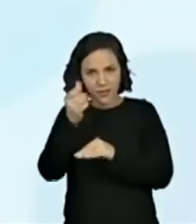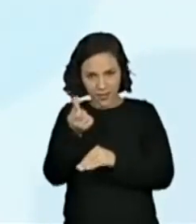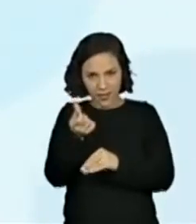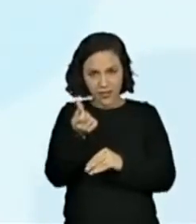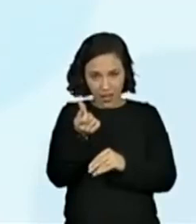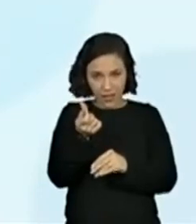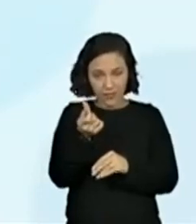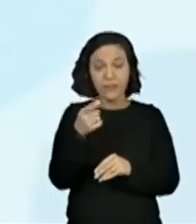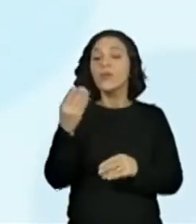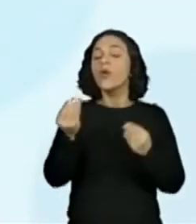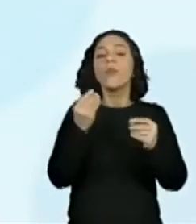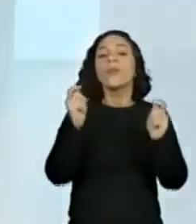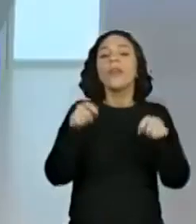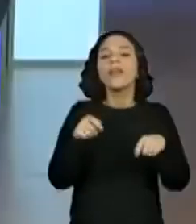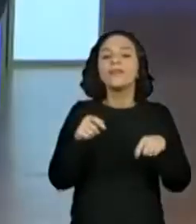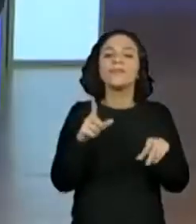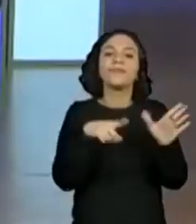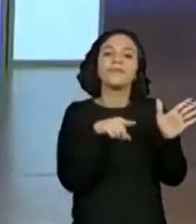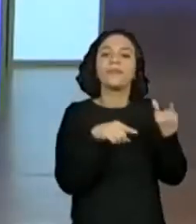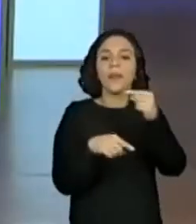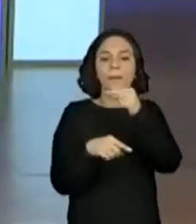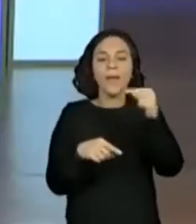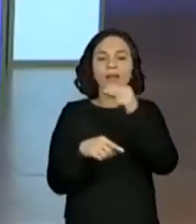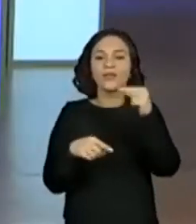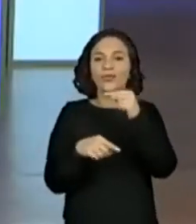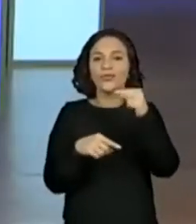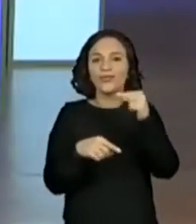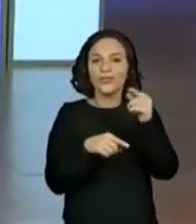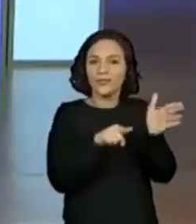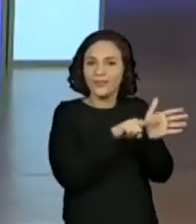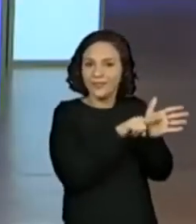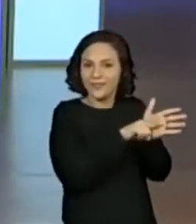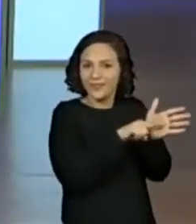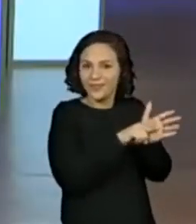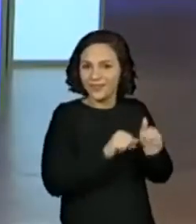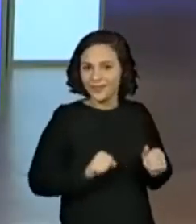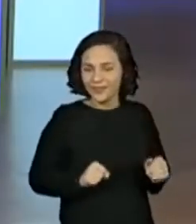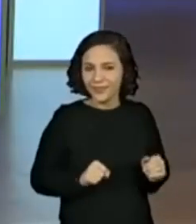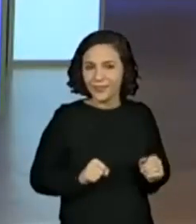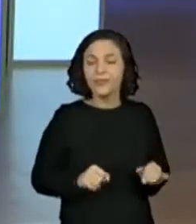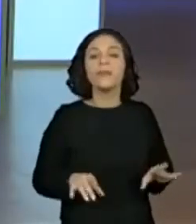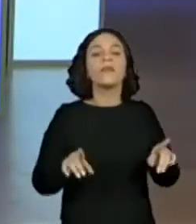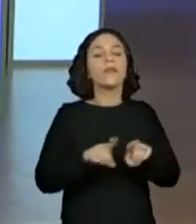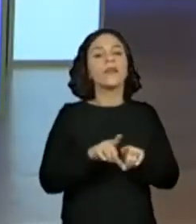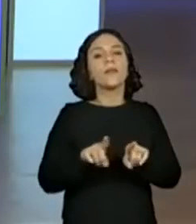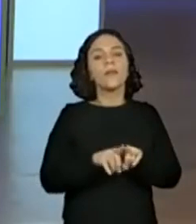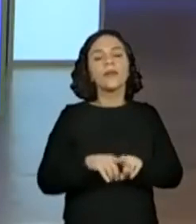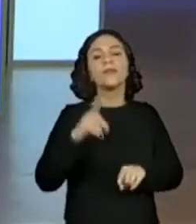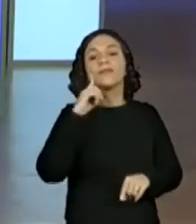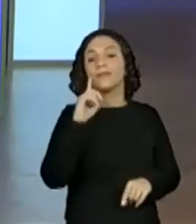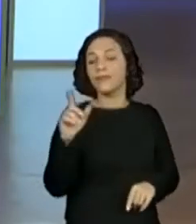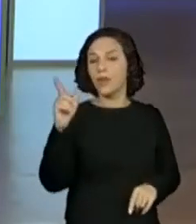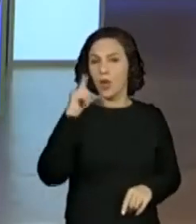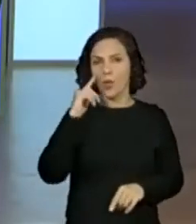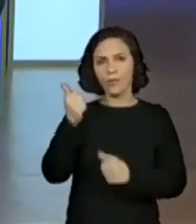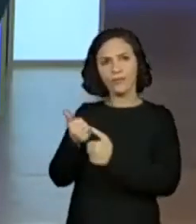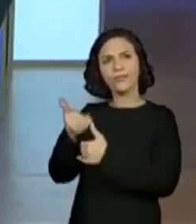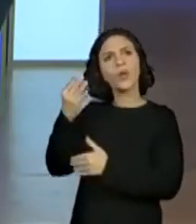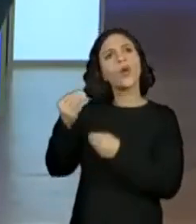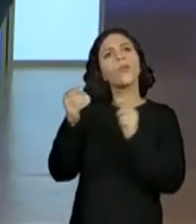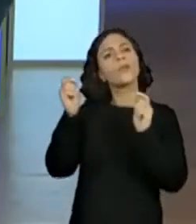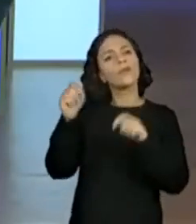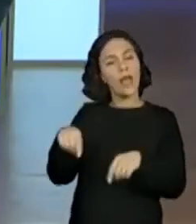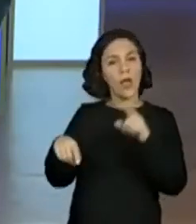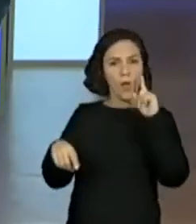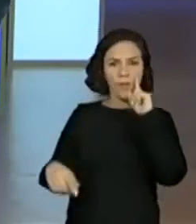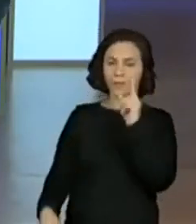subtração. Isso. Exatamente. Não é? E depois, olha lá. A Angela disse seis. Mas olha no quadro como